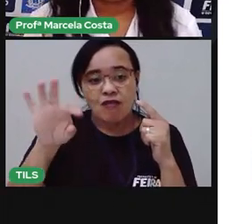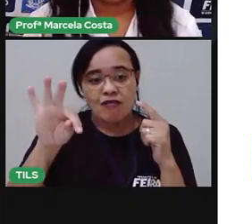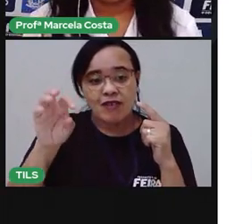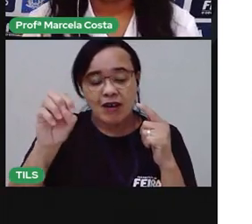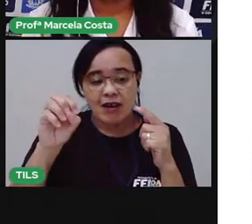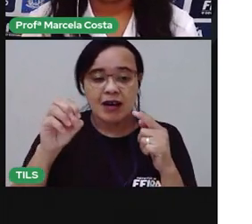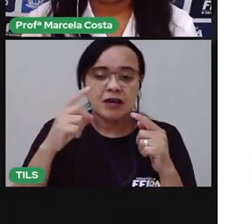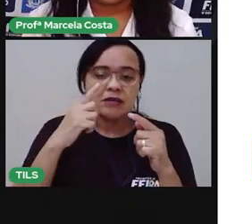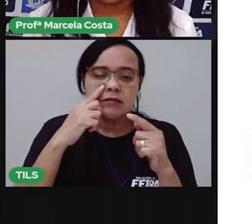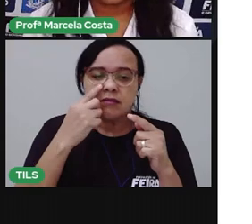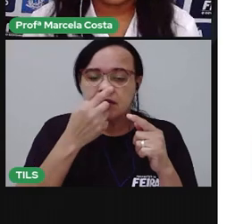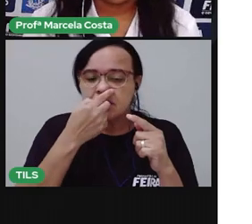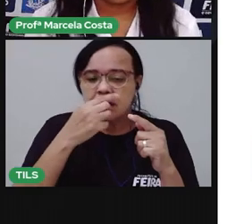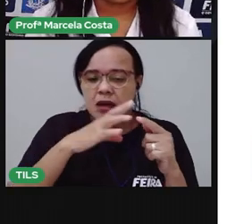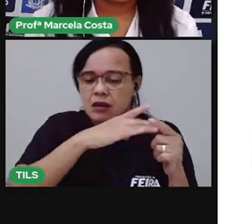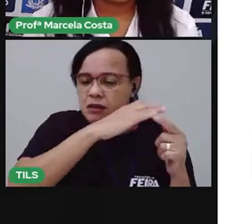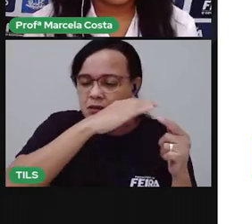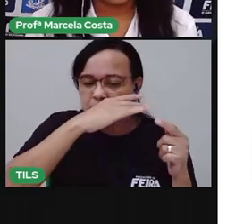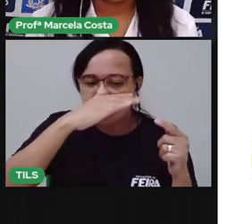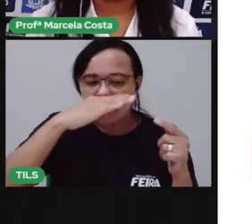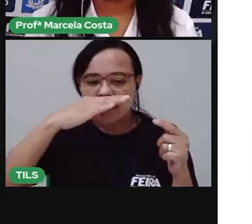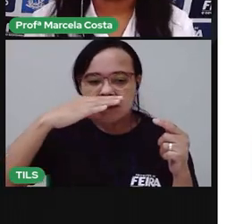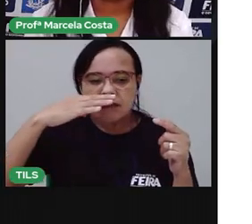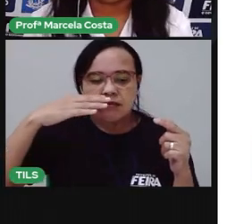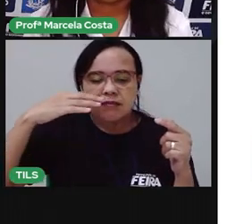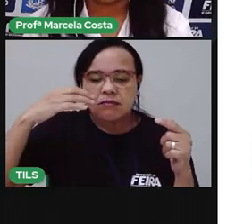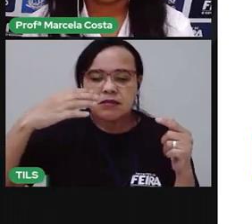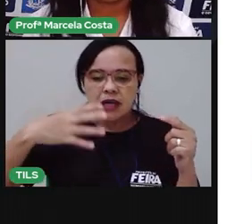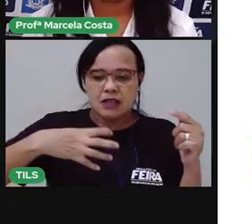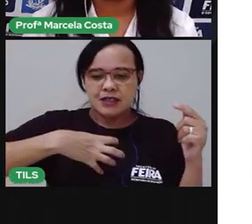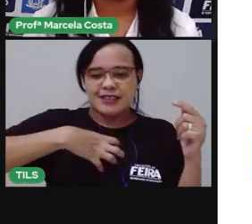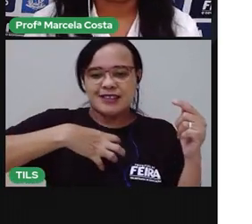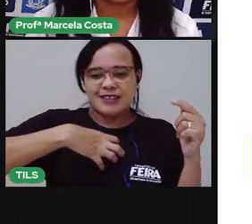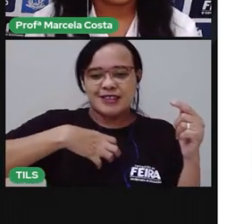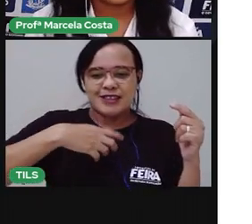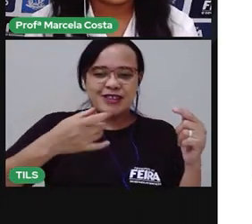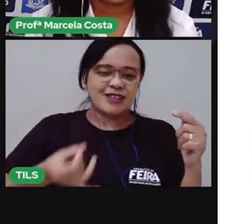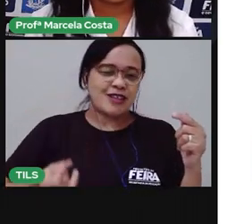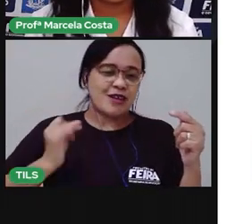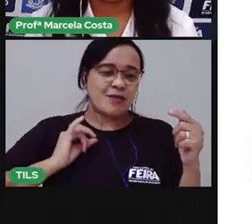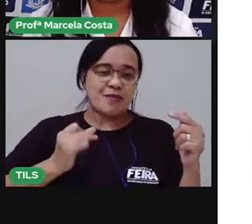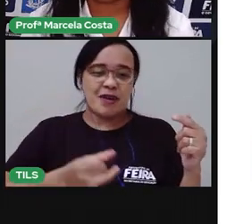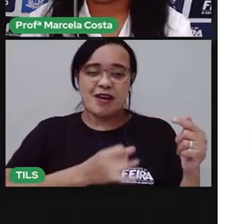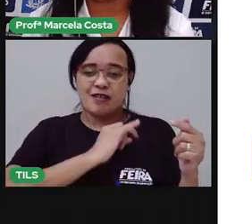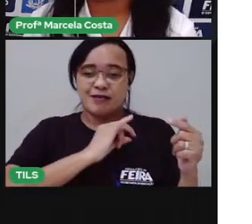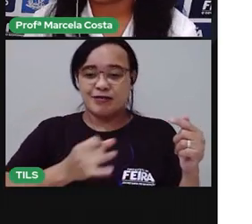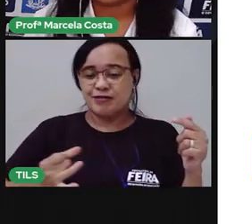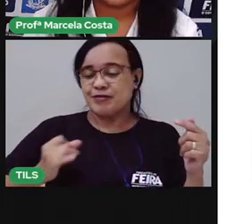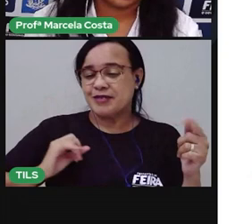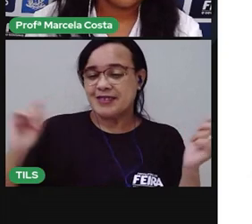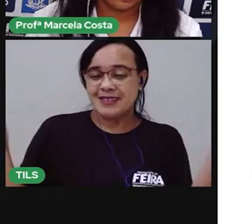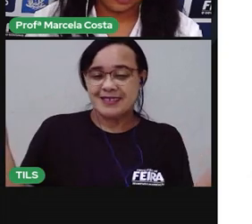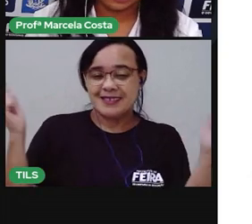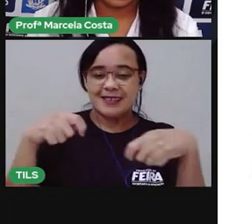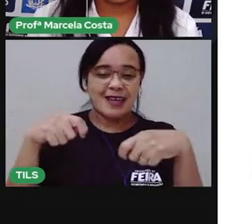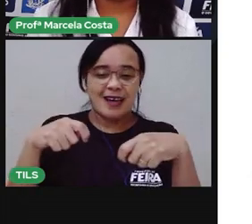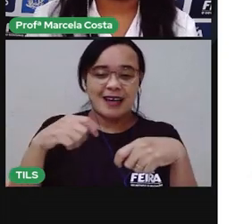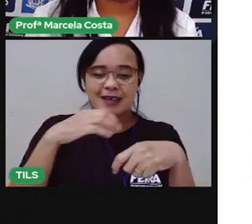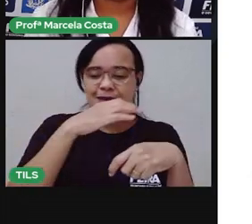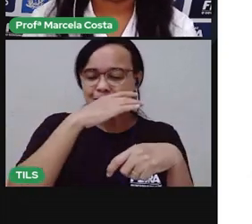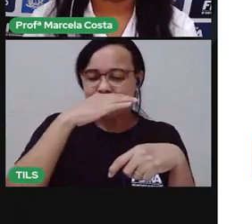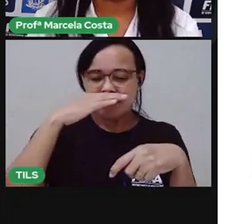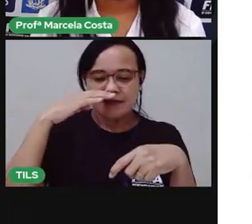sentir o cheiro das coisas, os cheiros, os perfumes, os odores, que são cheiros que não são